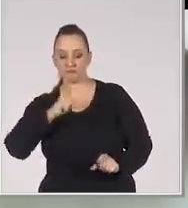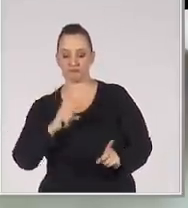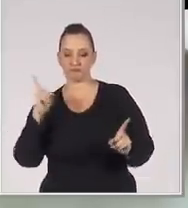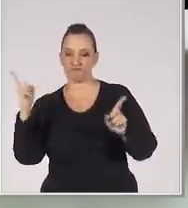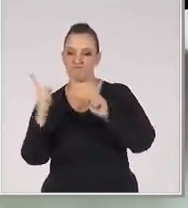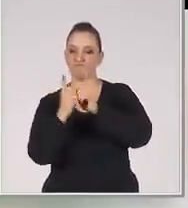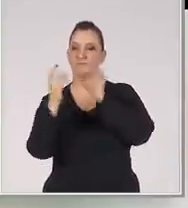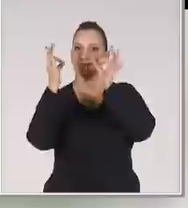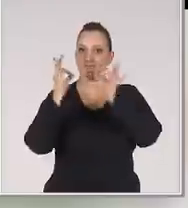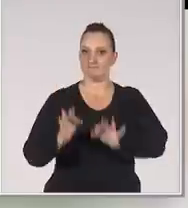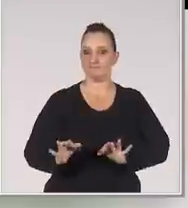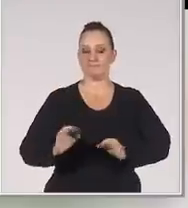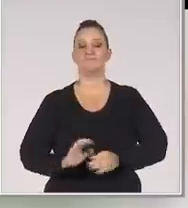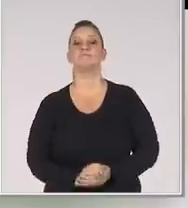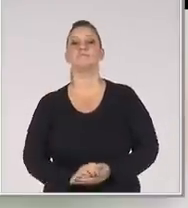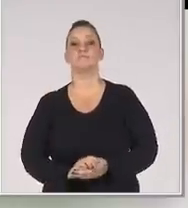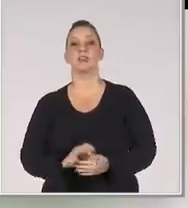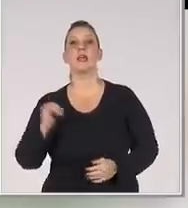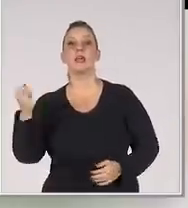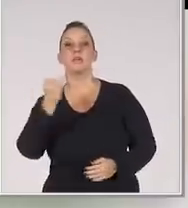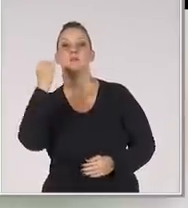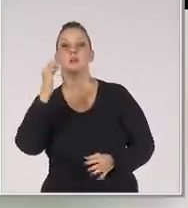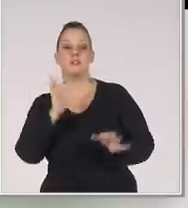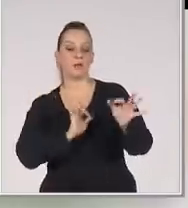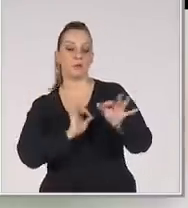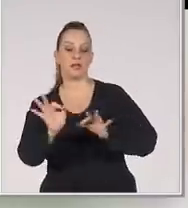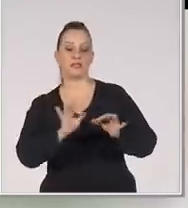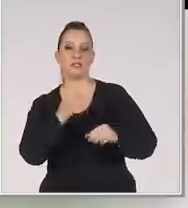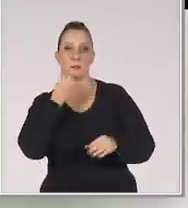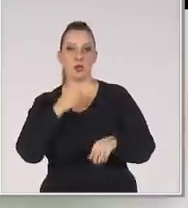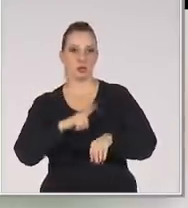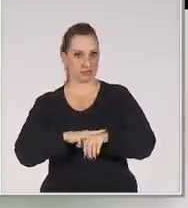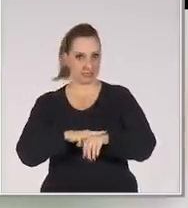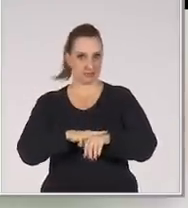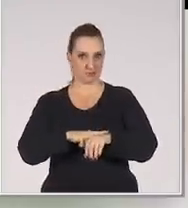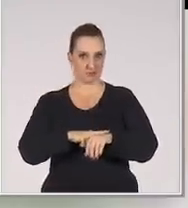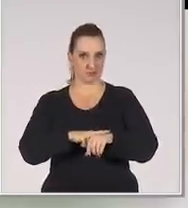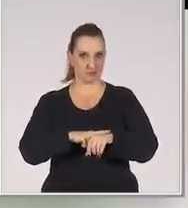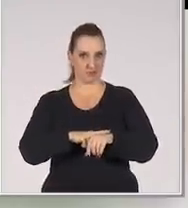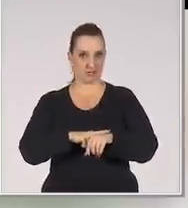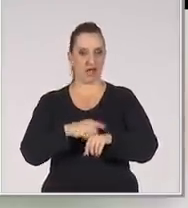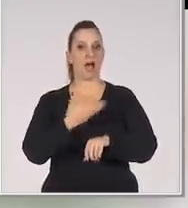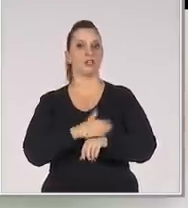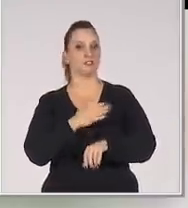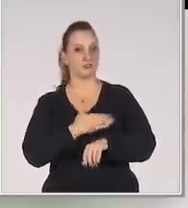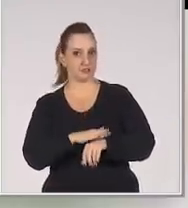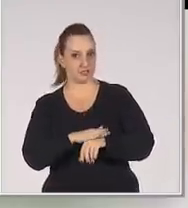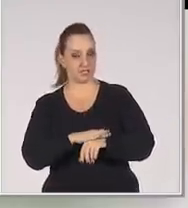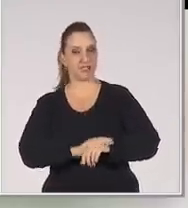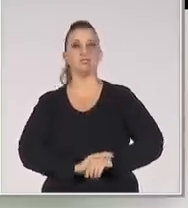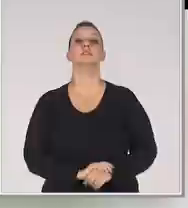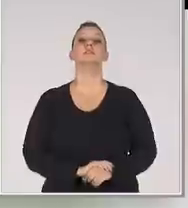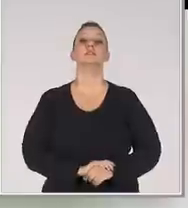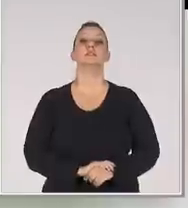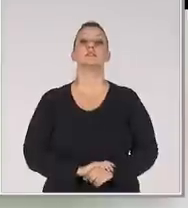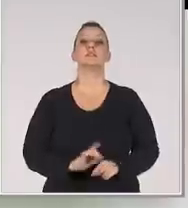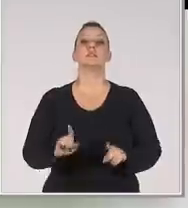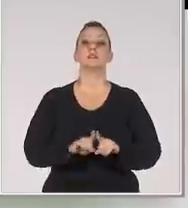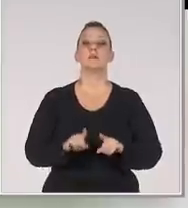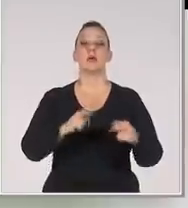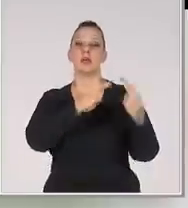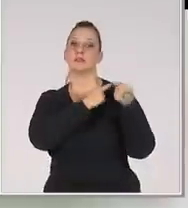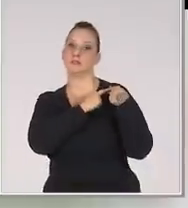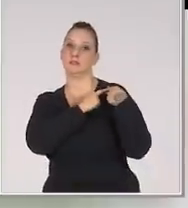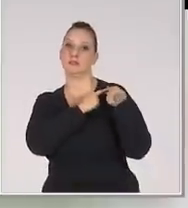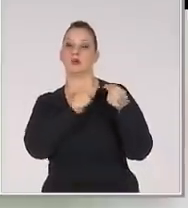efetiva É importante ele planejar muito bem O tempo As atividades E as